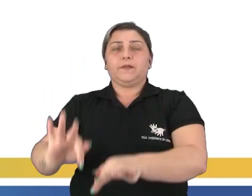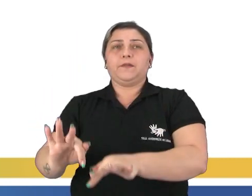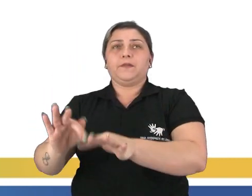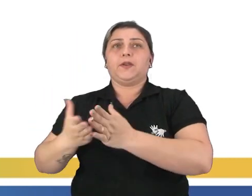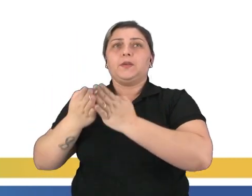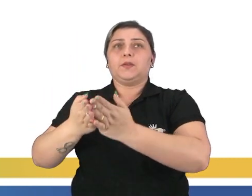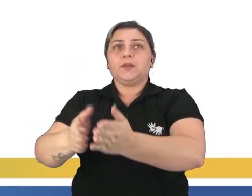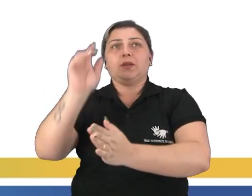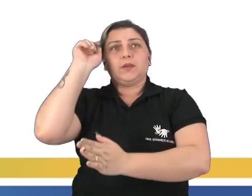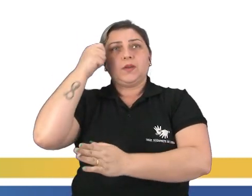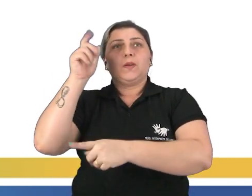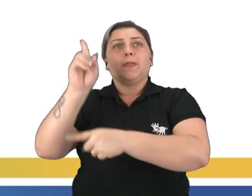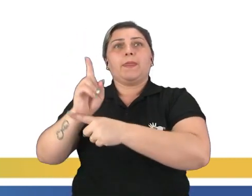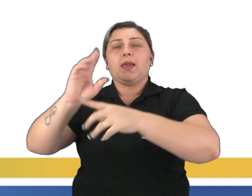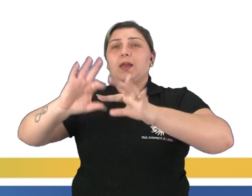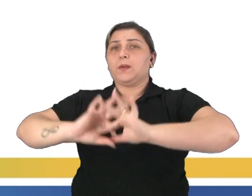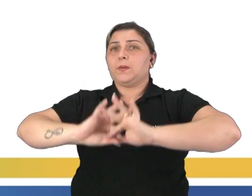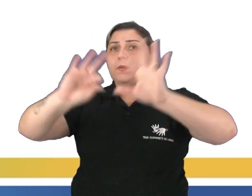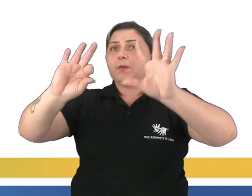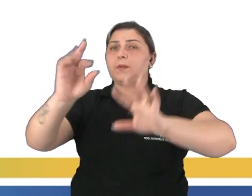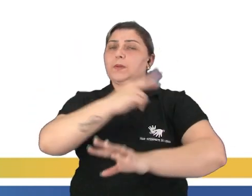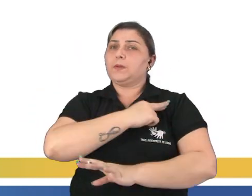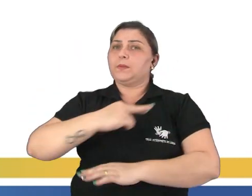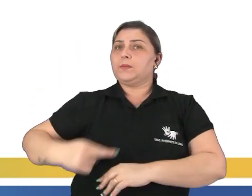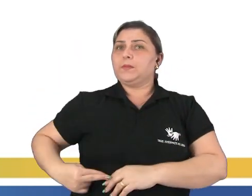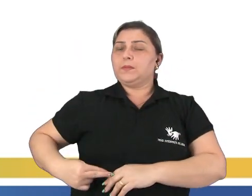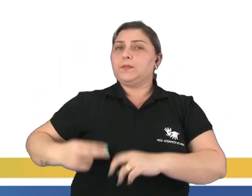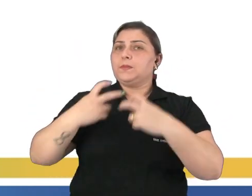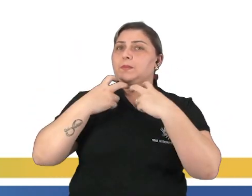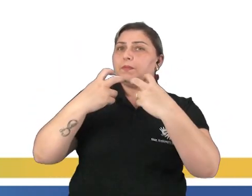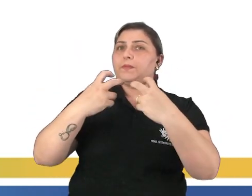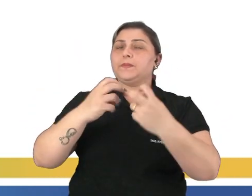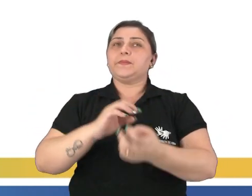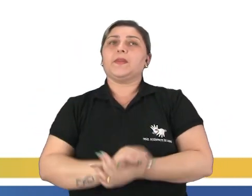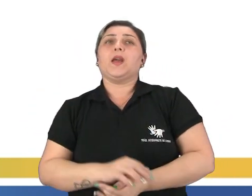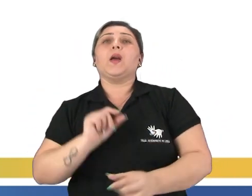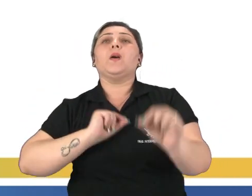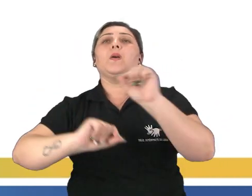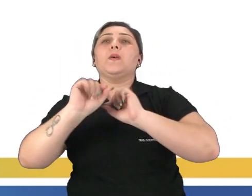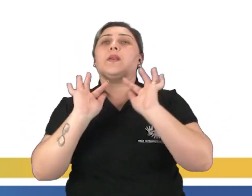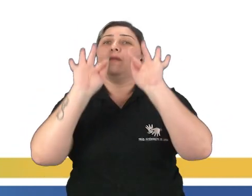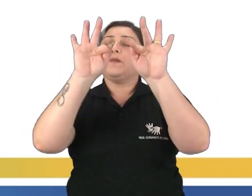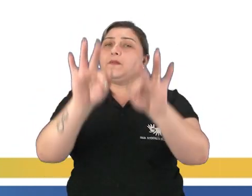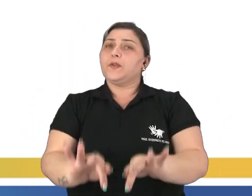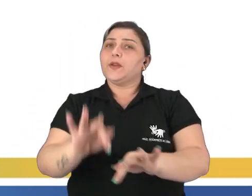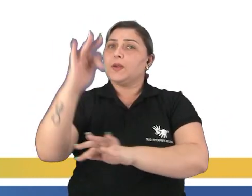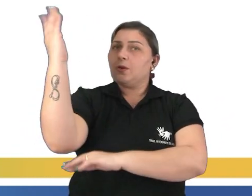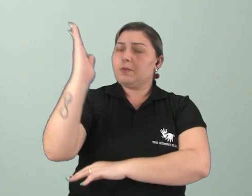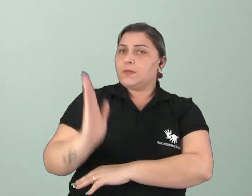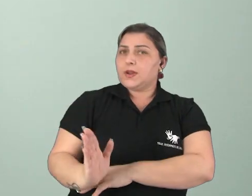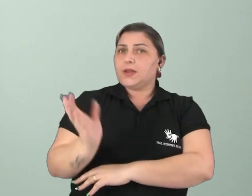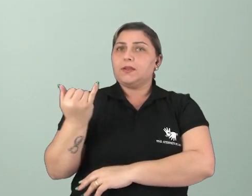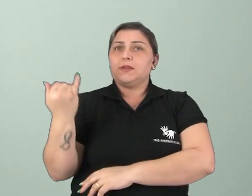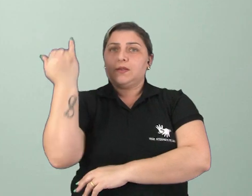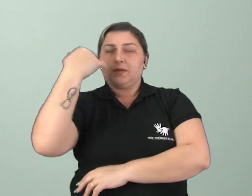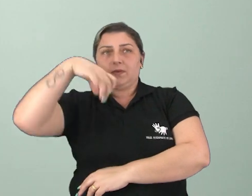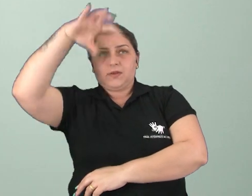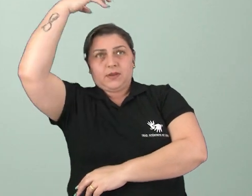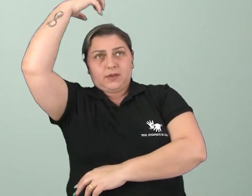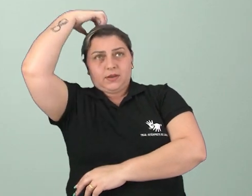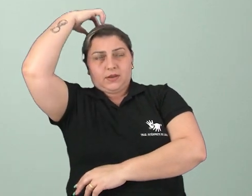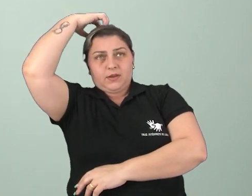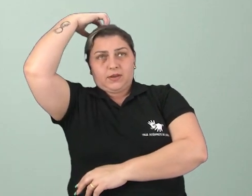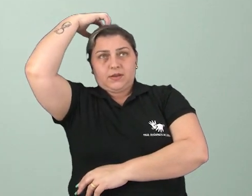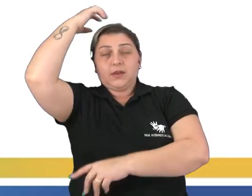tráfico negreiro, ou D, a proclamação da república. Então, o que dá fim ao Brasil-império, ao período imperial,